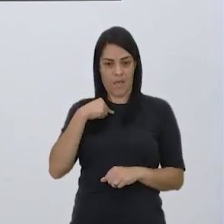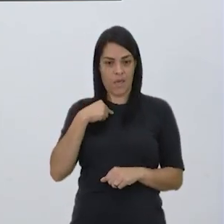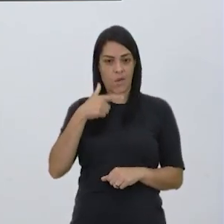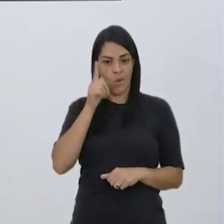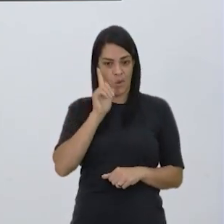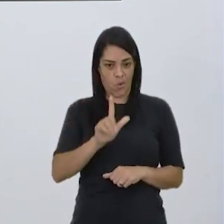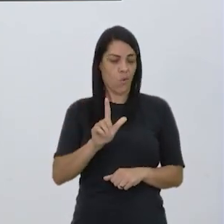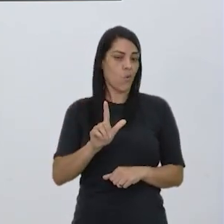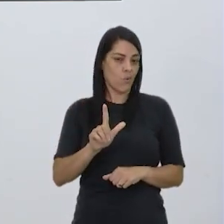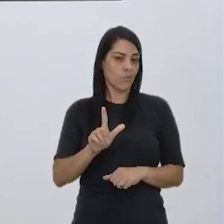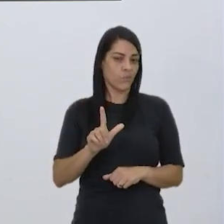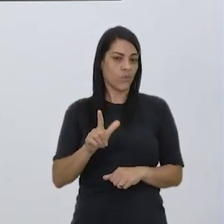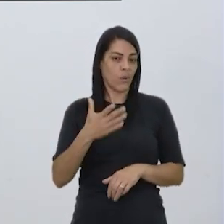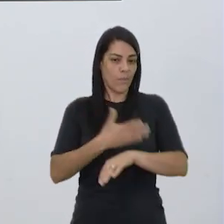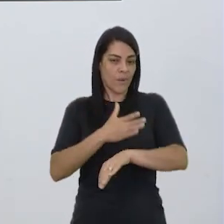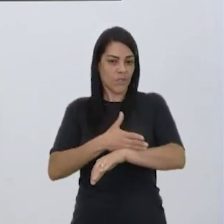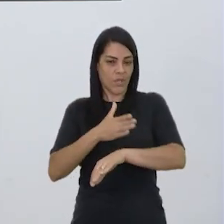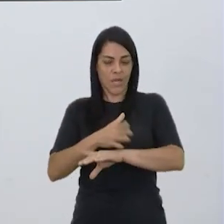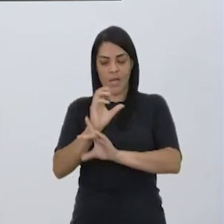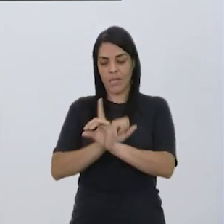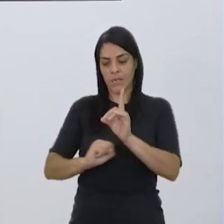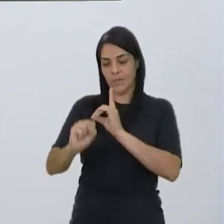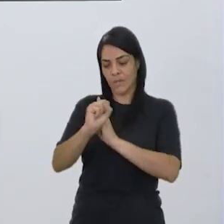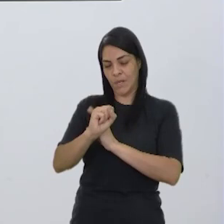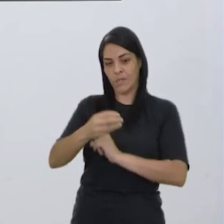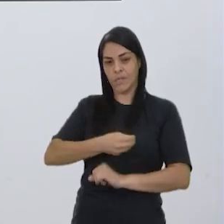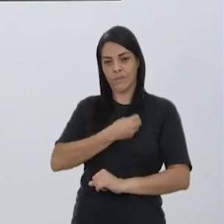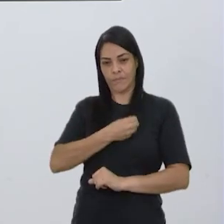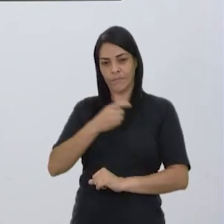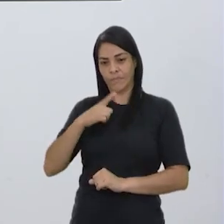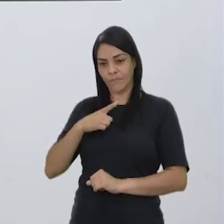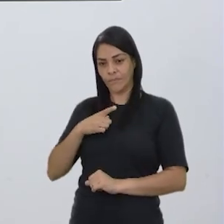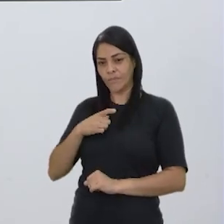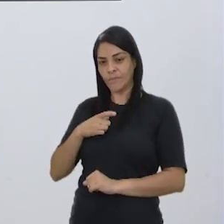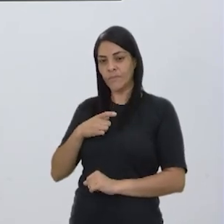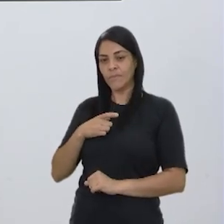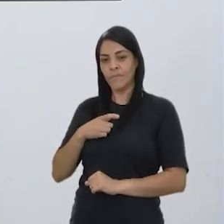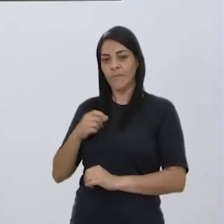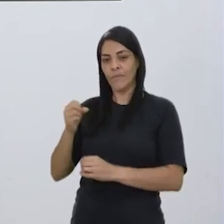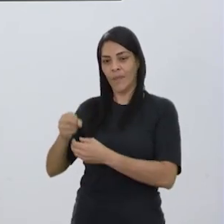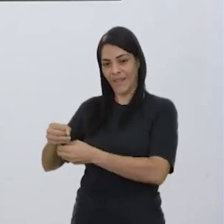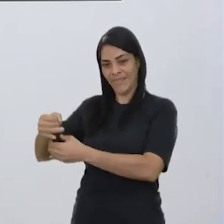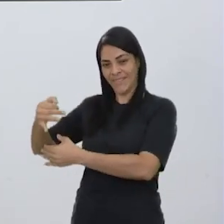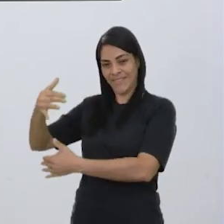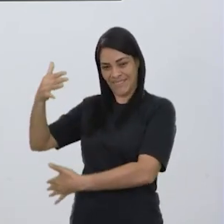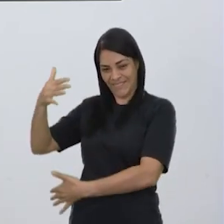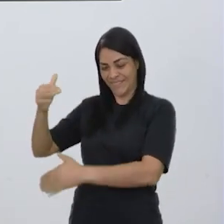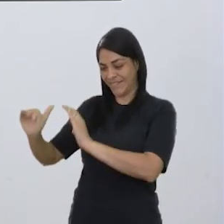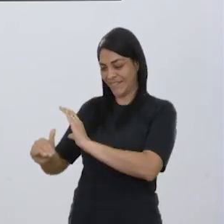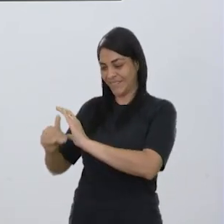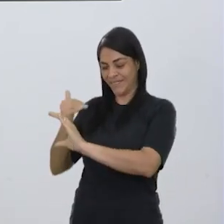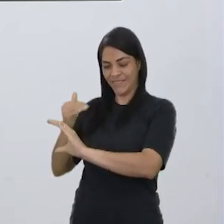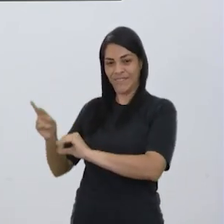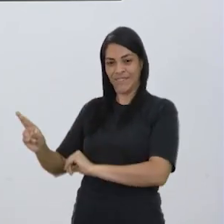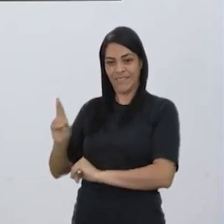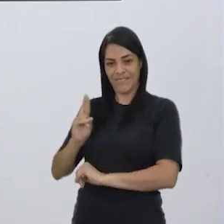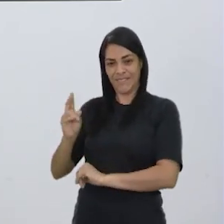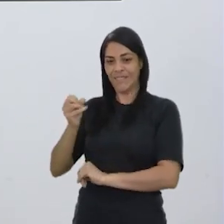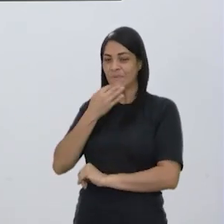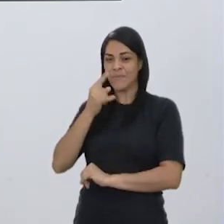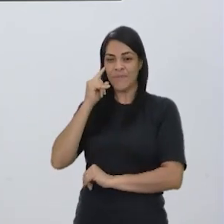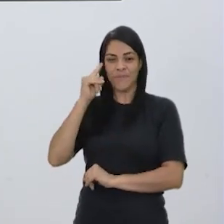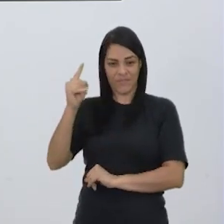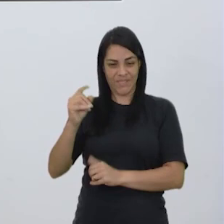sociedade em que eu vivo. A gente já tem uma galerinha aqui falando bom dia, estou vendo vocês aqui enquanto a aula está rolando, ok? Se tiver